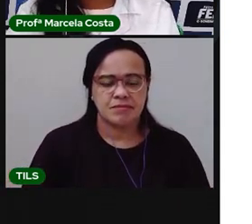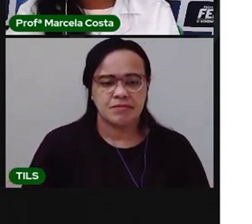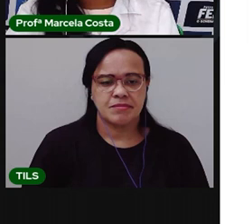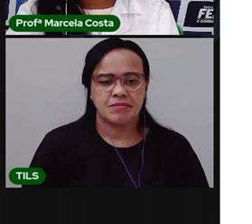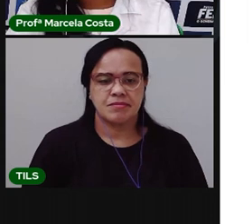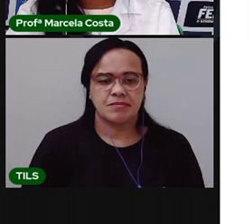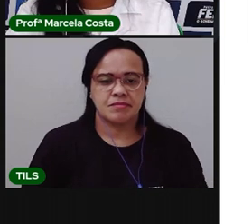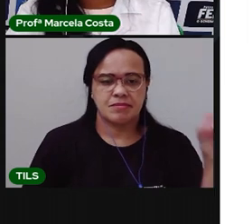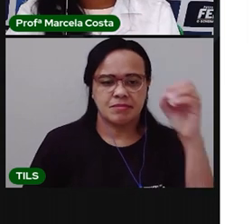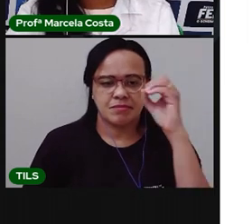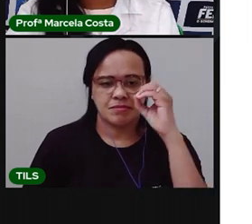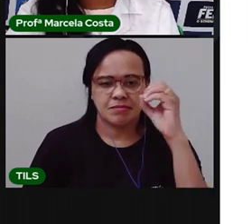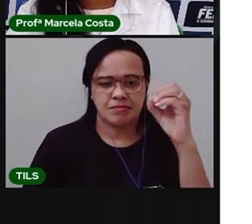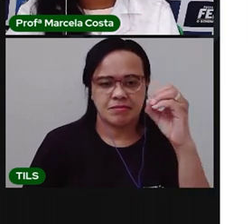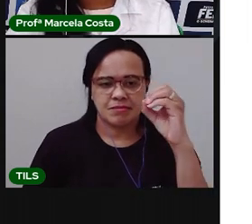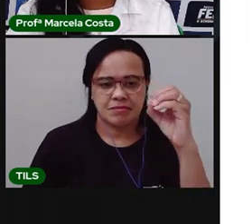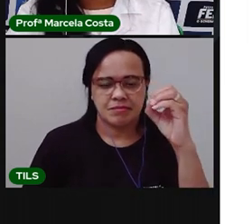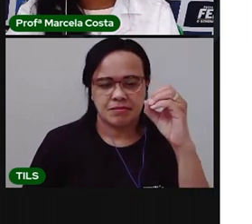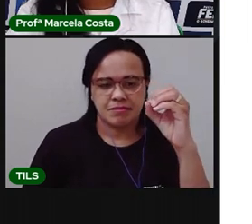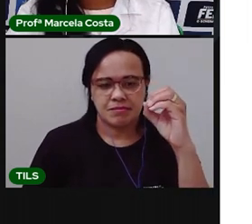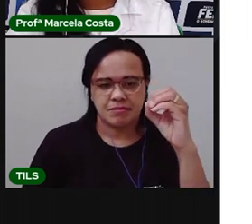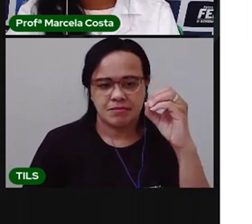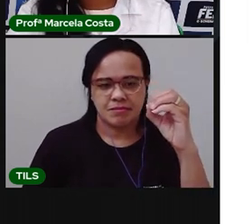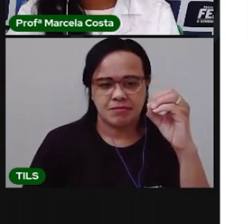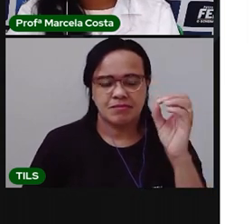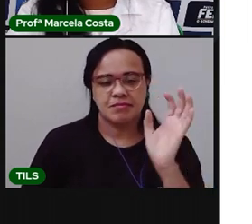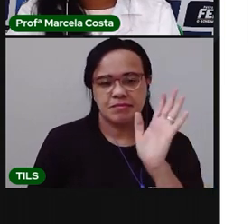Peixinho. Olha o O aqui.